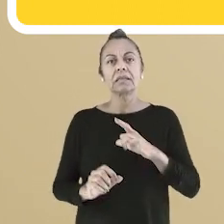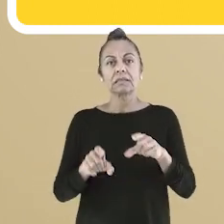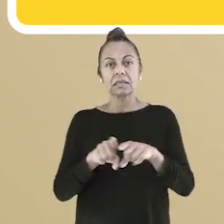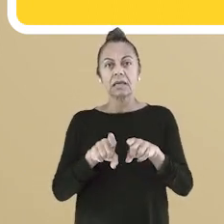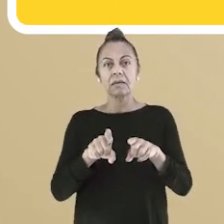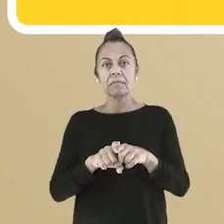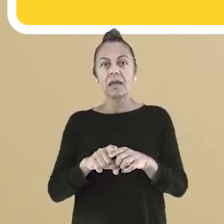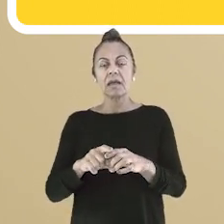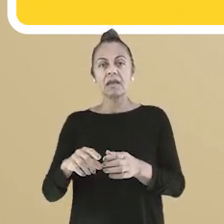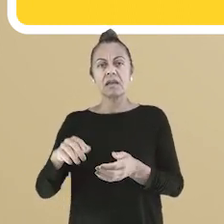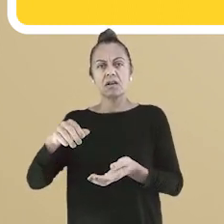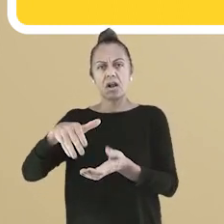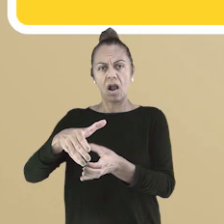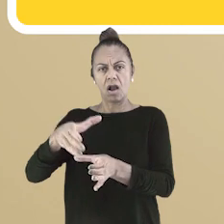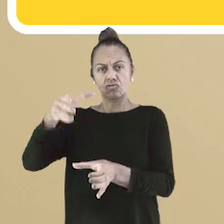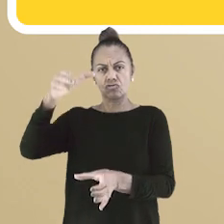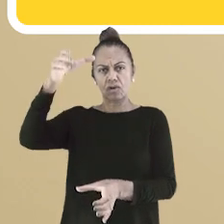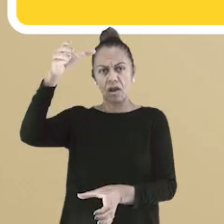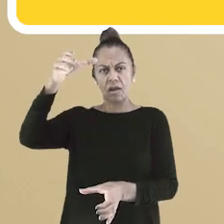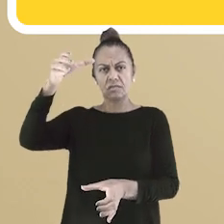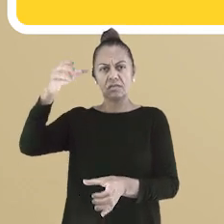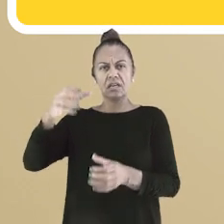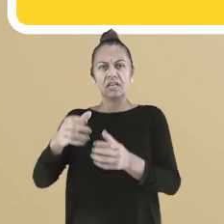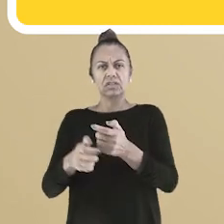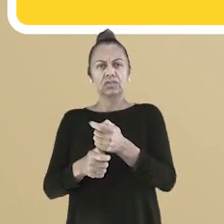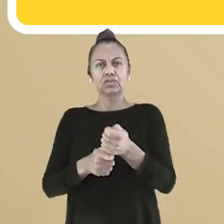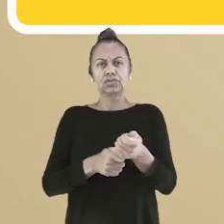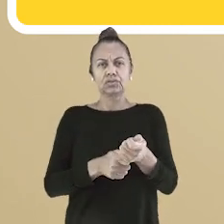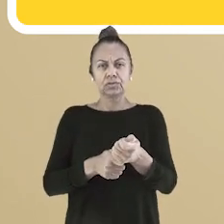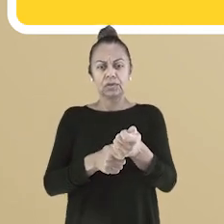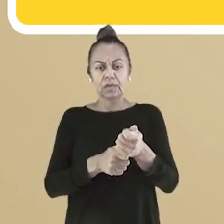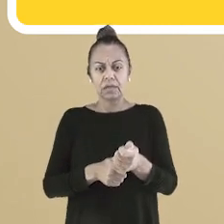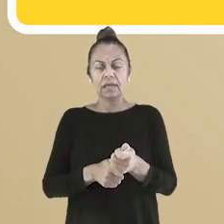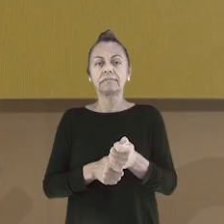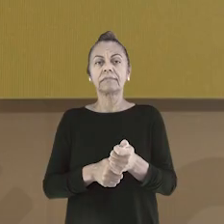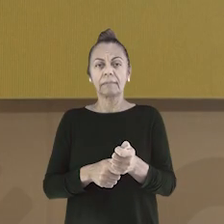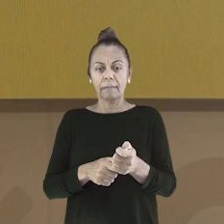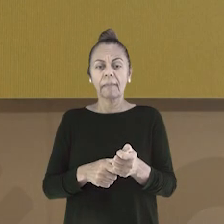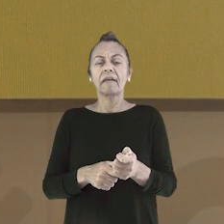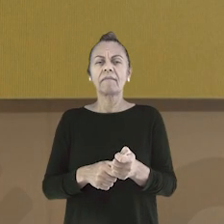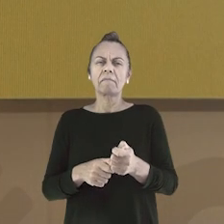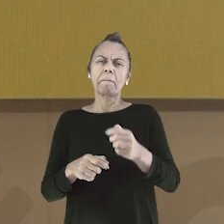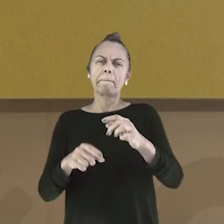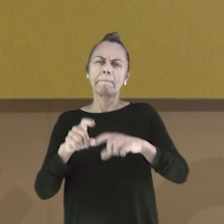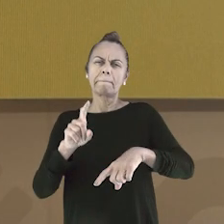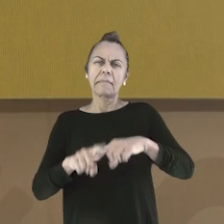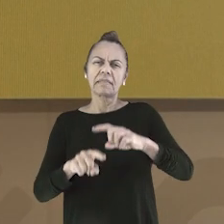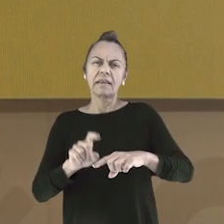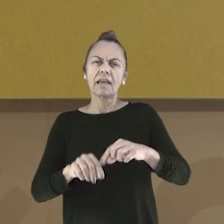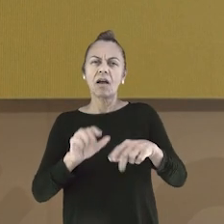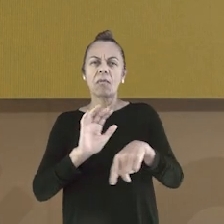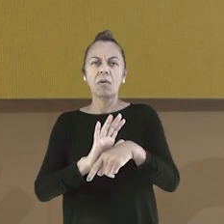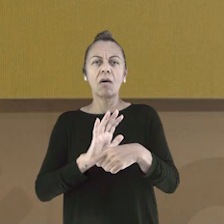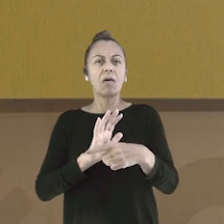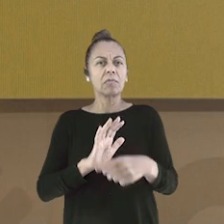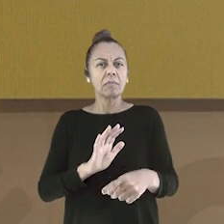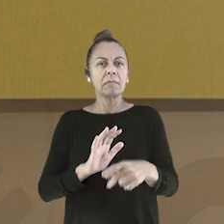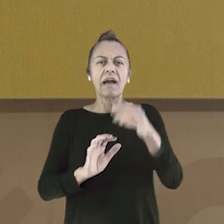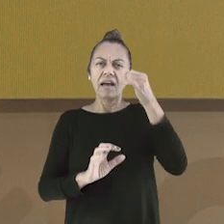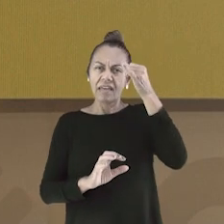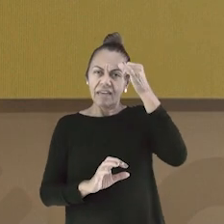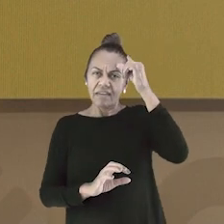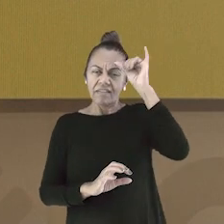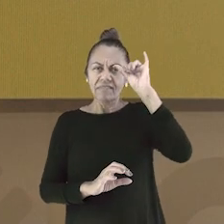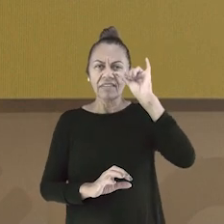hidrantes, caixa de alarme, portas de emergência, extintores e sirenes. São essenciais para evitar que